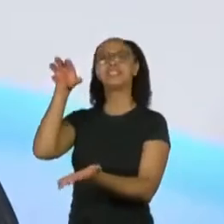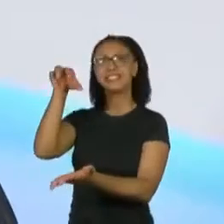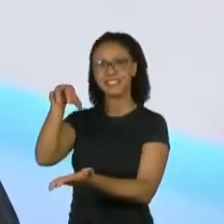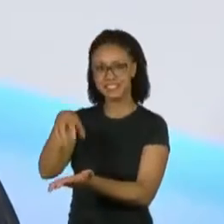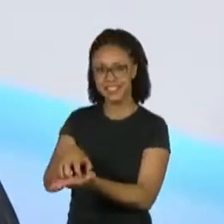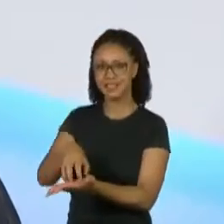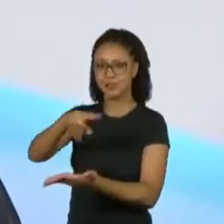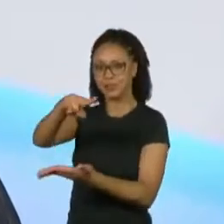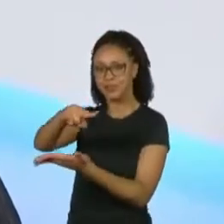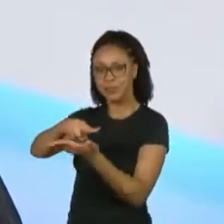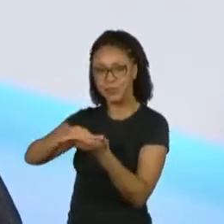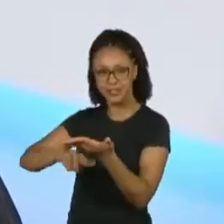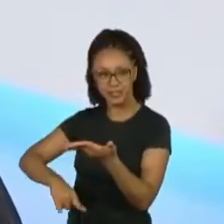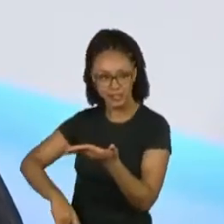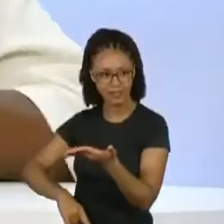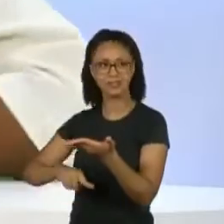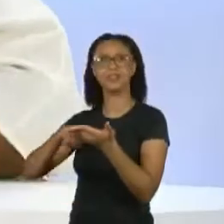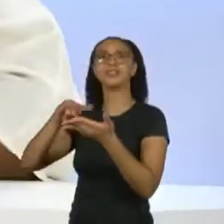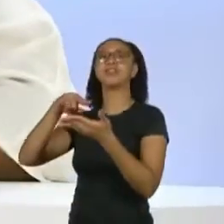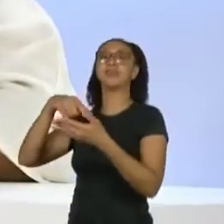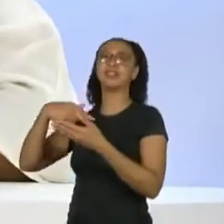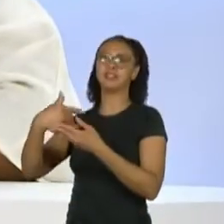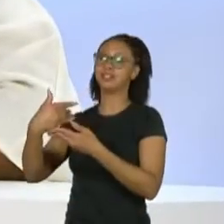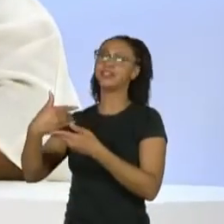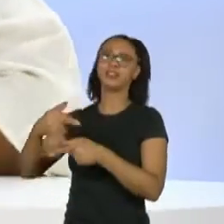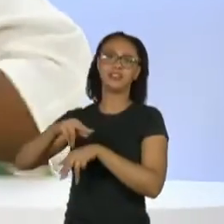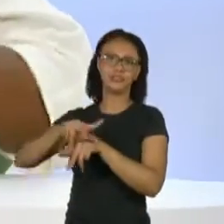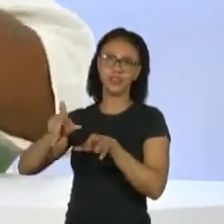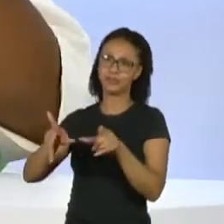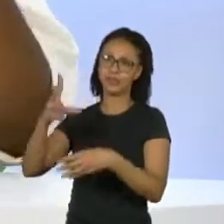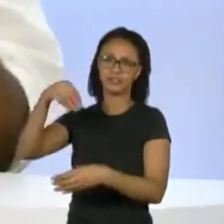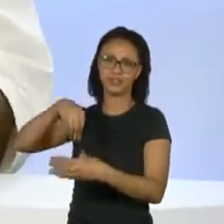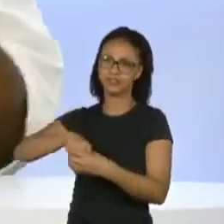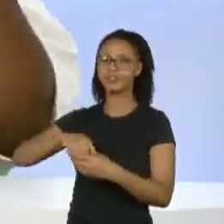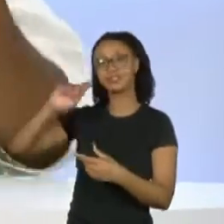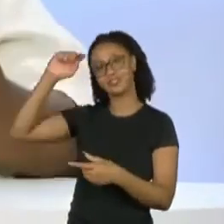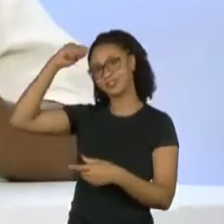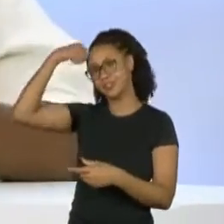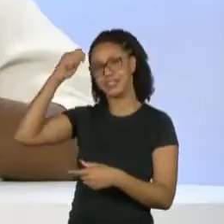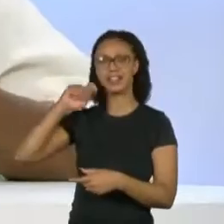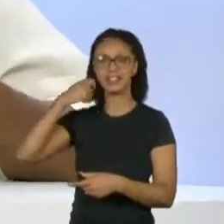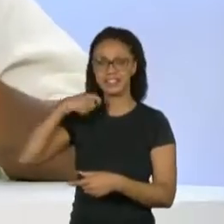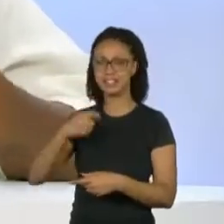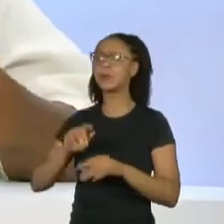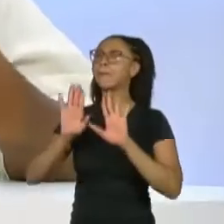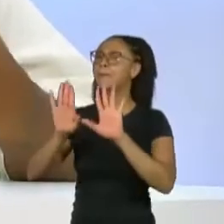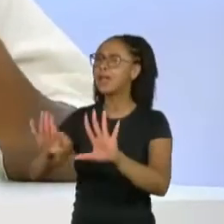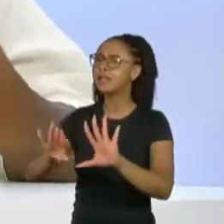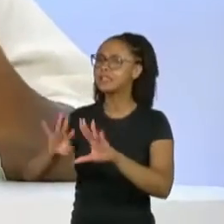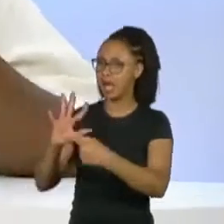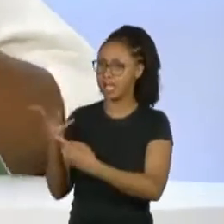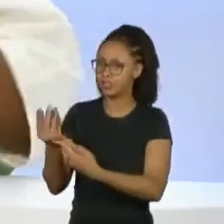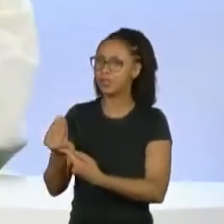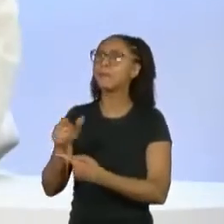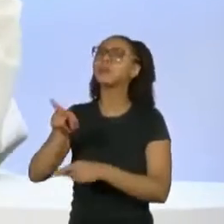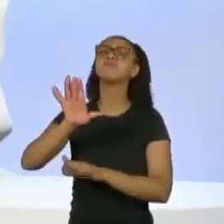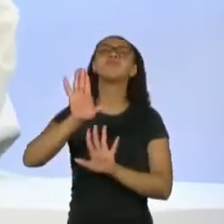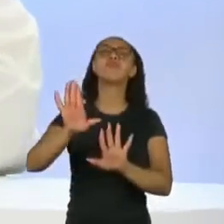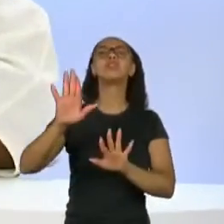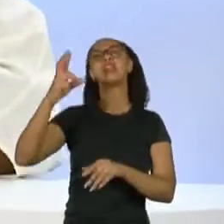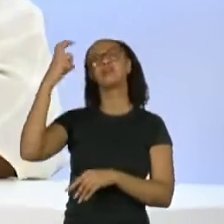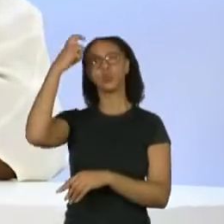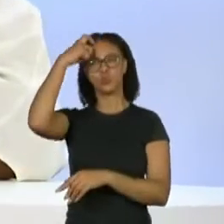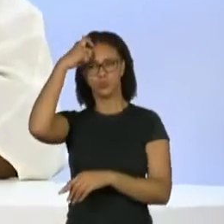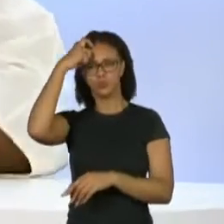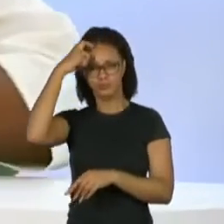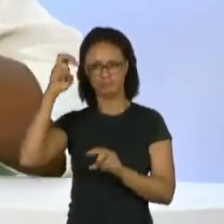Artista mesmo. Exato, exato. Demais. Enfim, você está sempre envolvida em prol da cultura. Então, eu queria